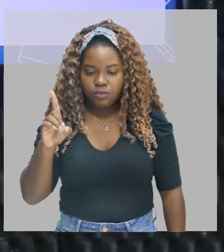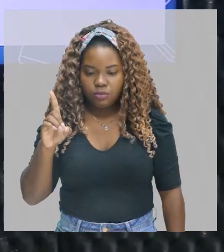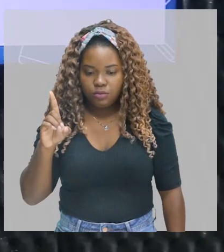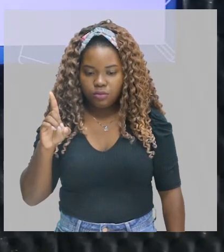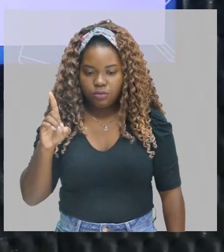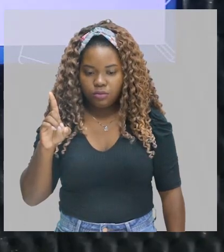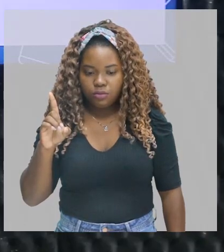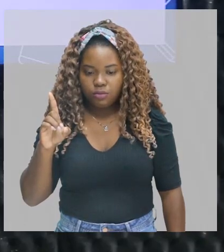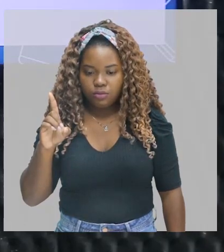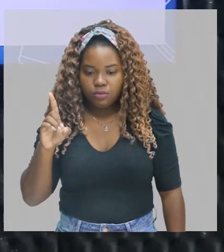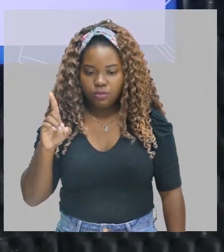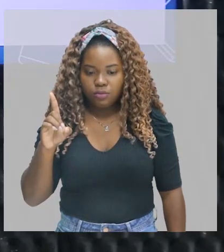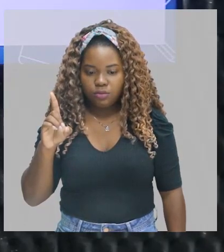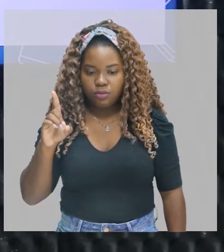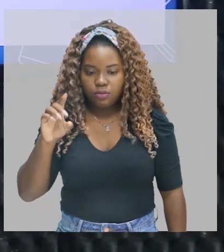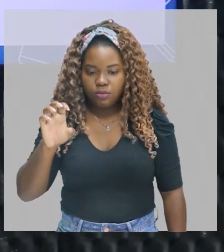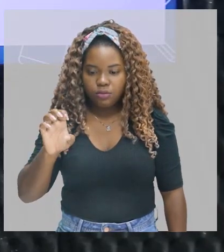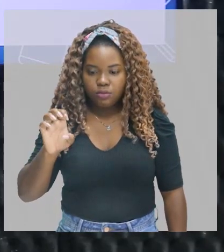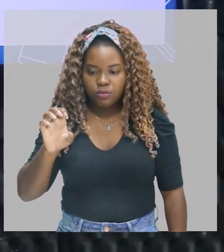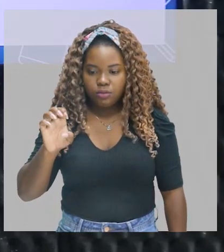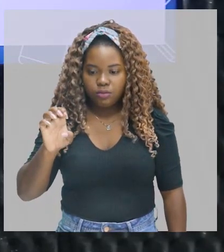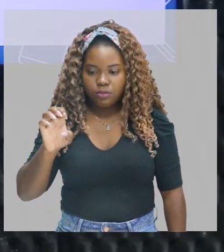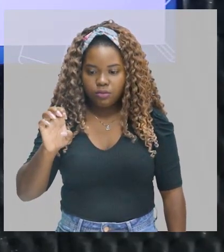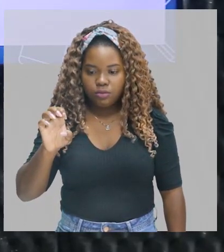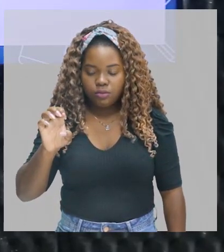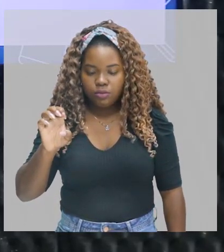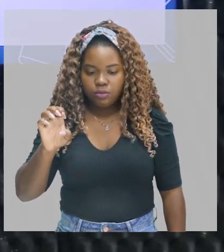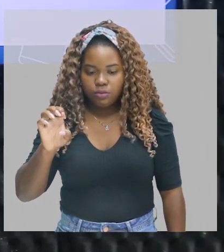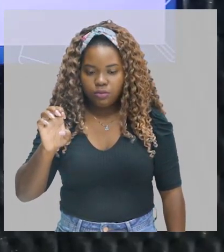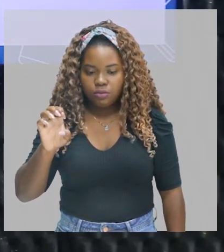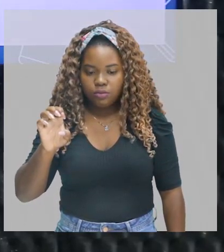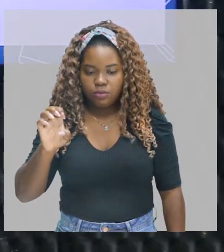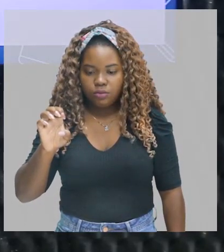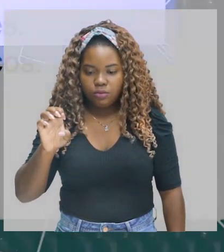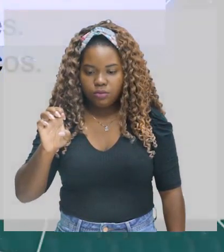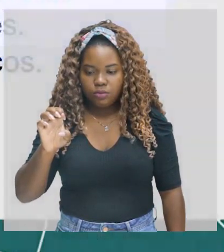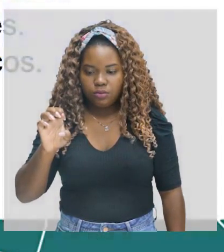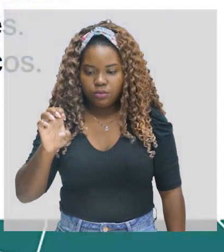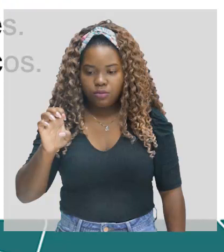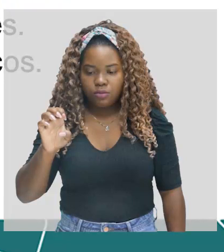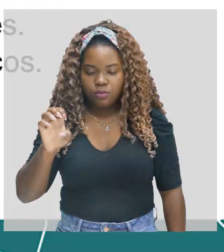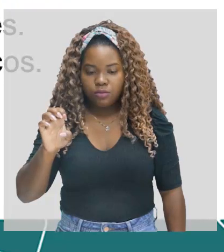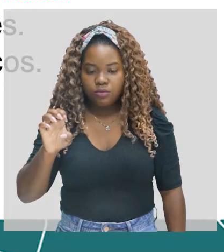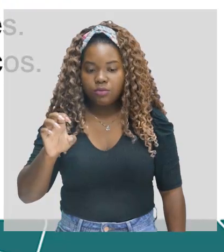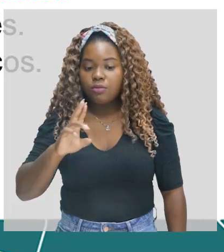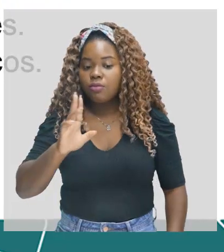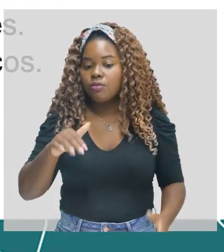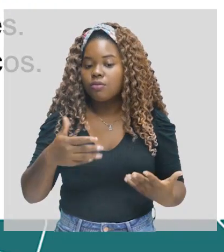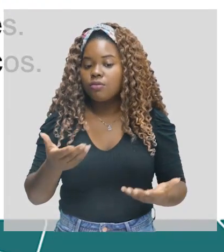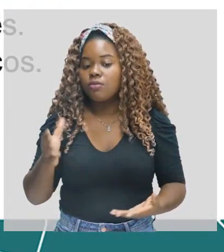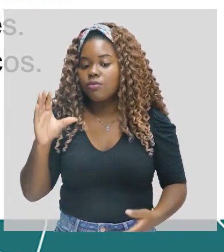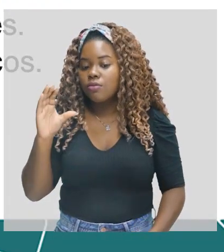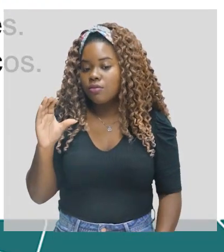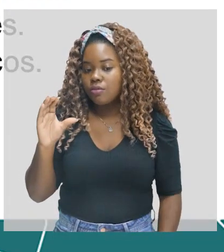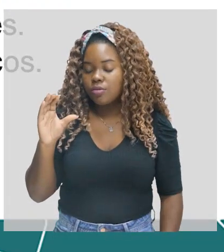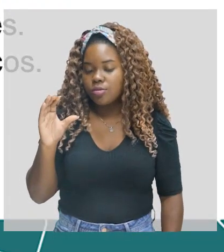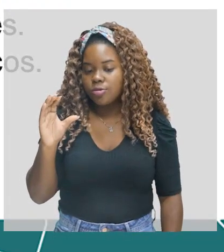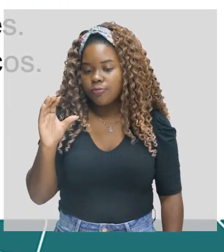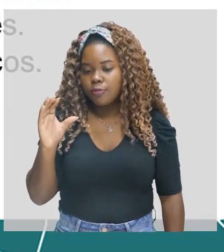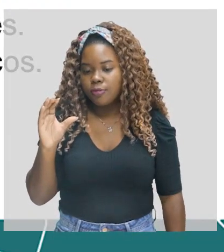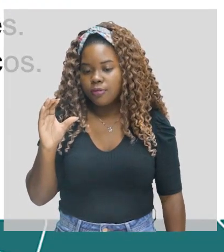contestação política ao domínio português? Ou mantém-se preso aos modelos legados pelos clássicos? Vou dar logo a resposta. Letra